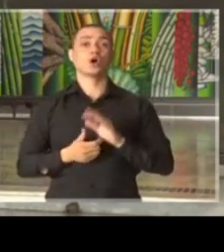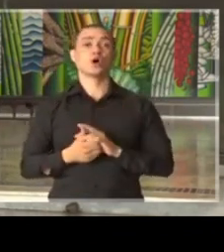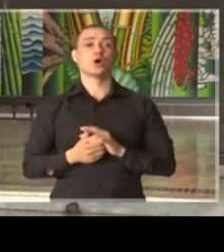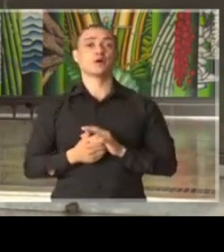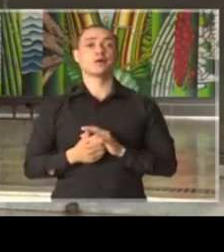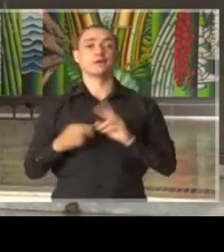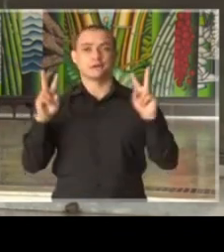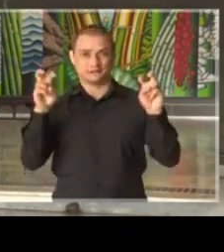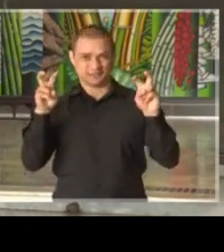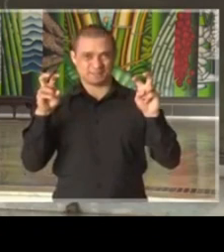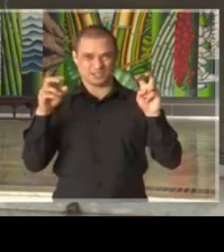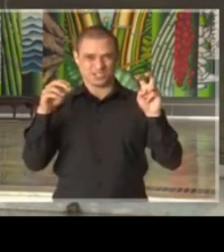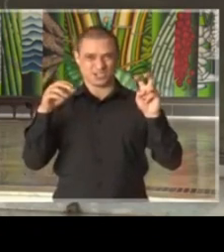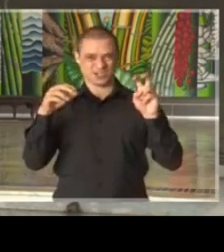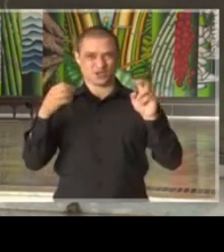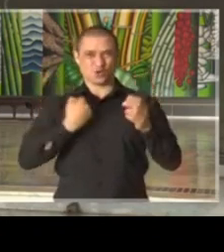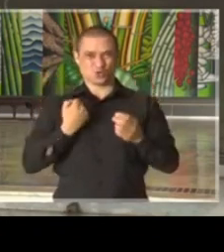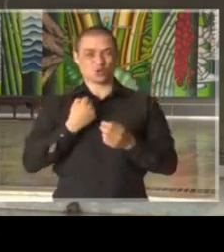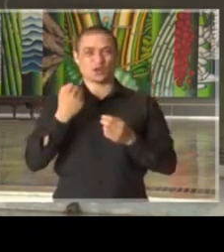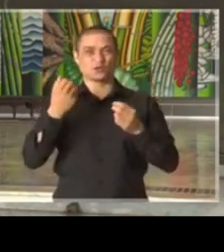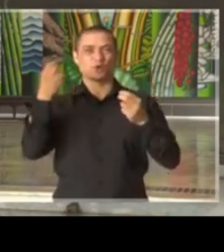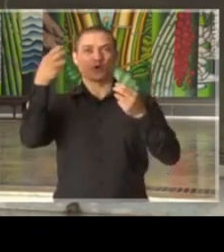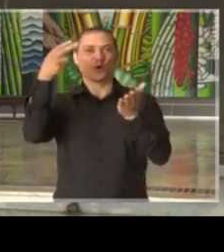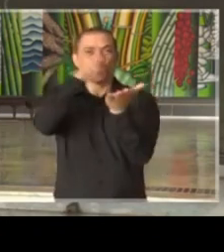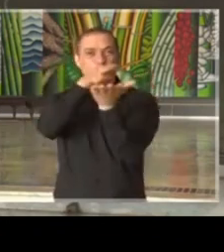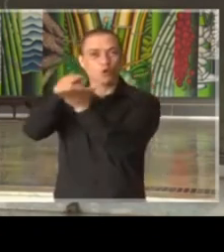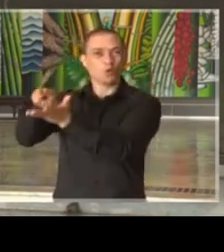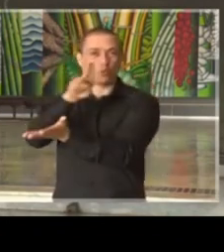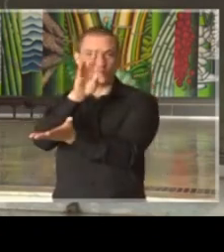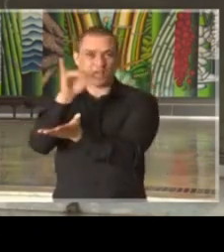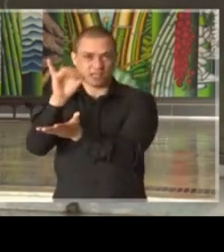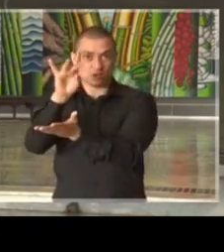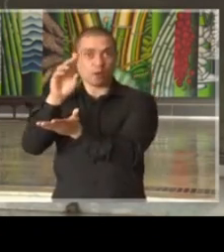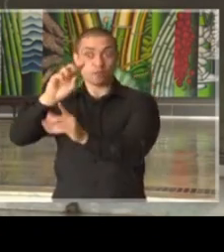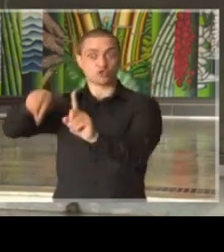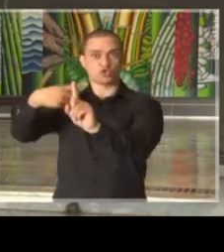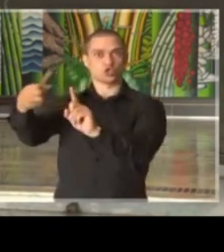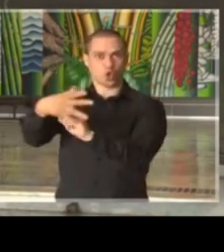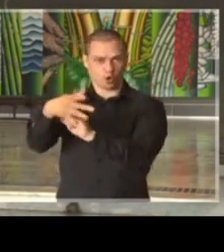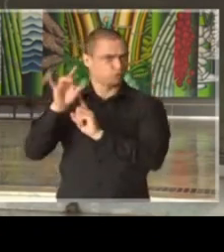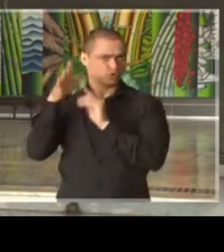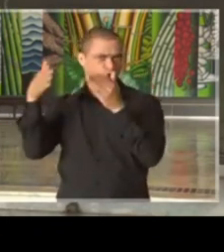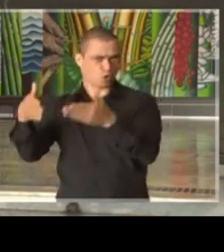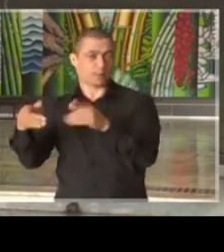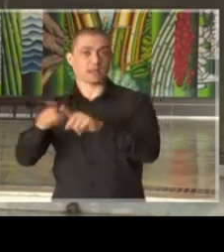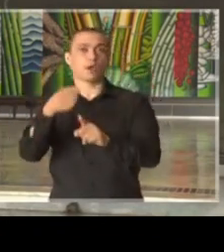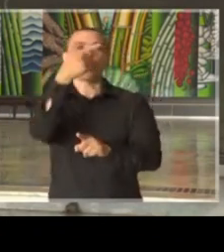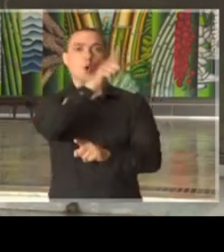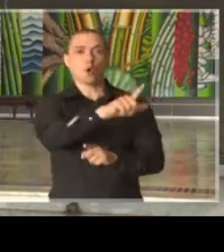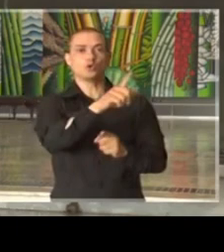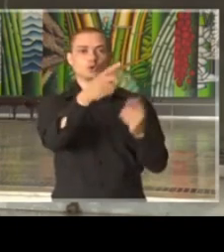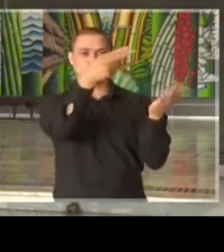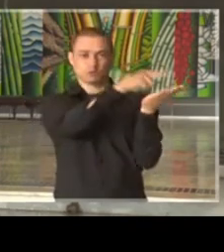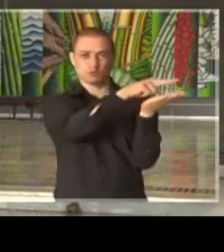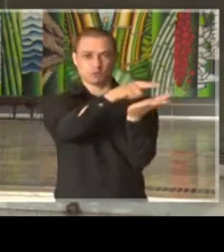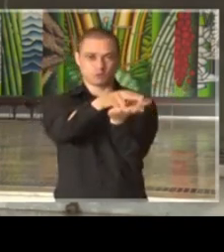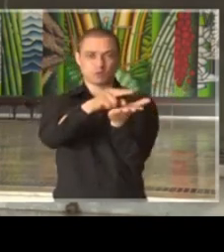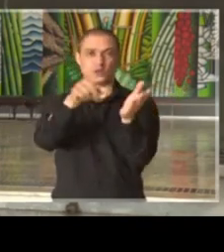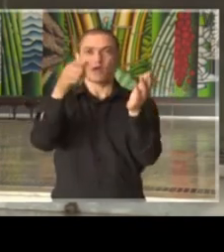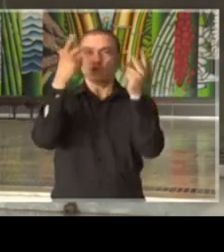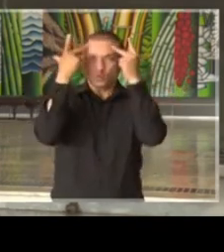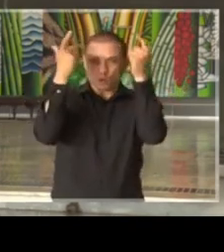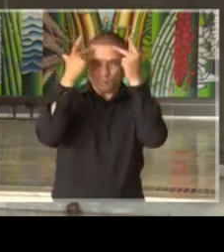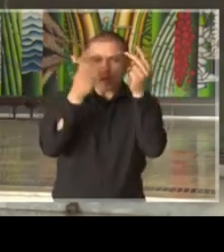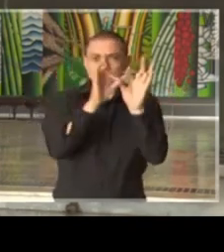ao número de UTIs, leitos de UTIs que a gente vai acrescentar, aos leitos para que a gente